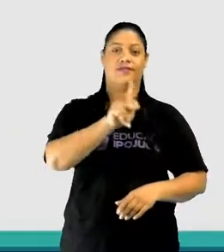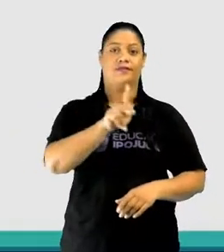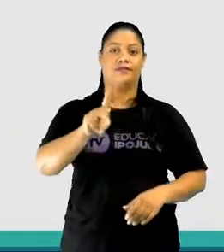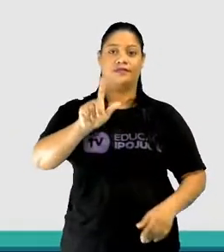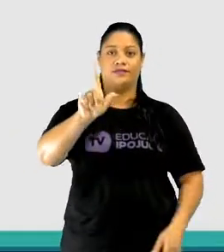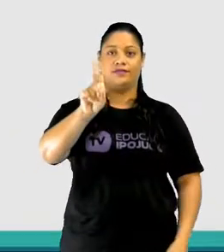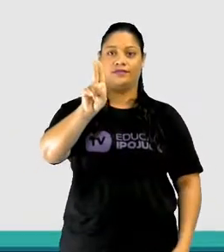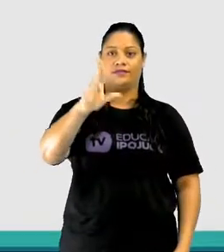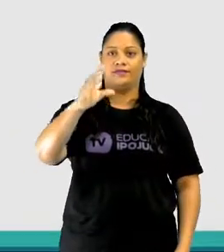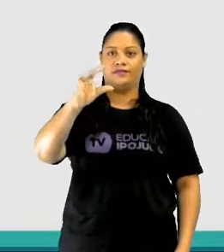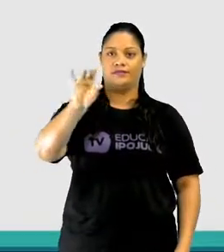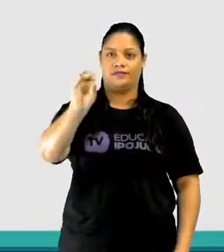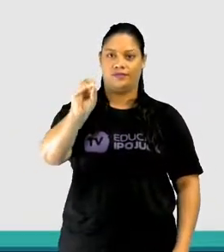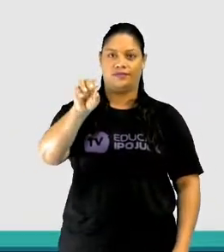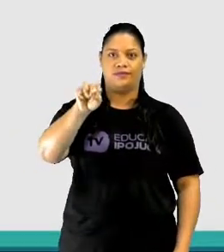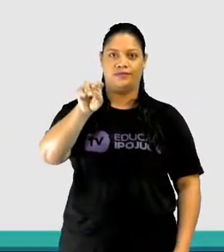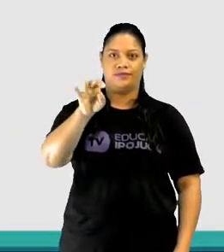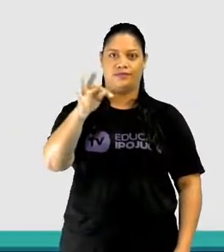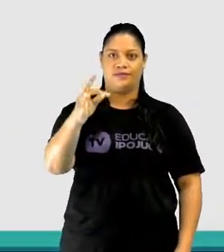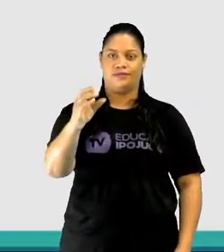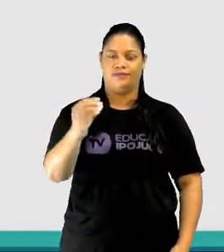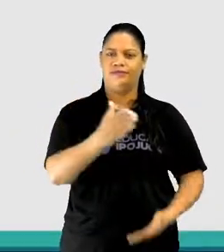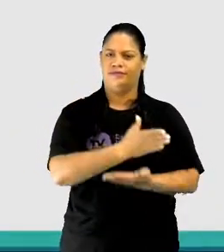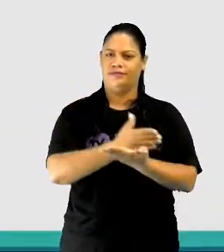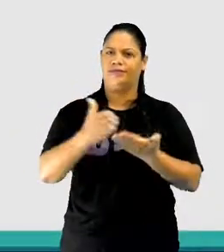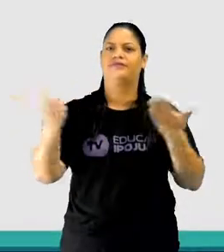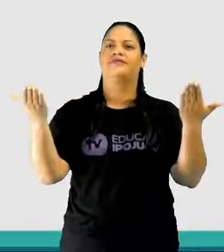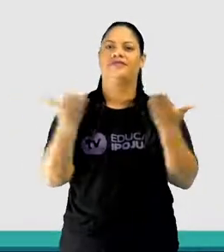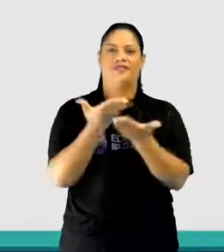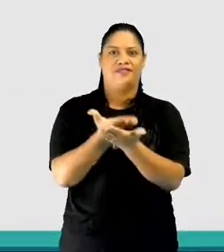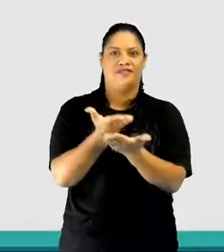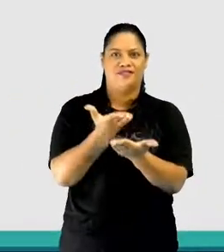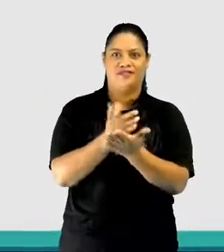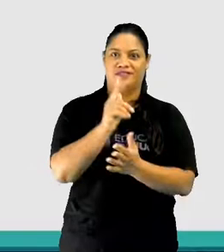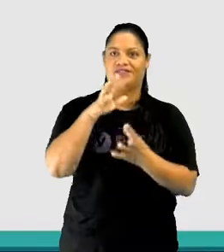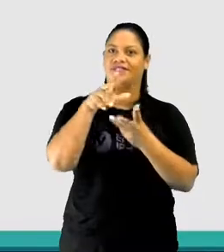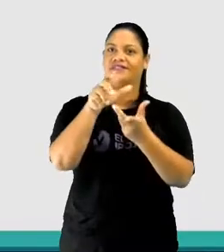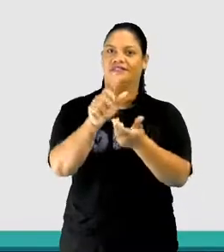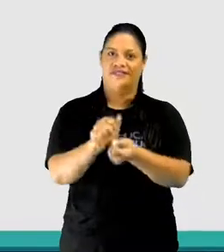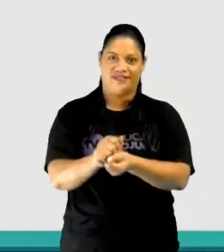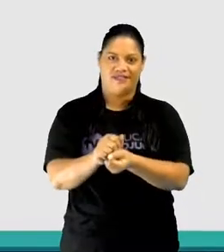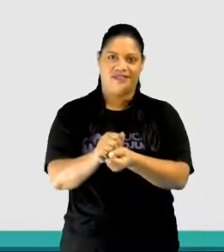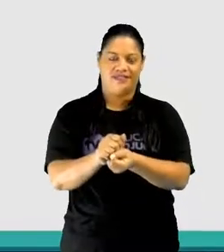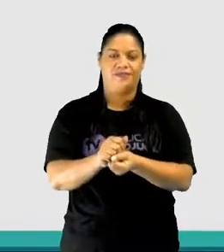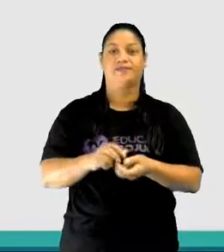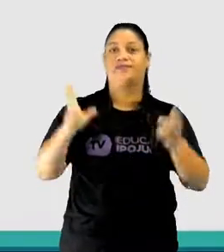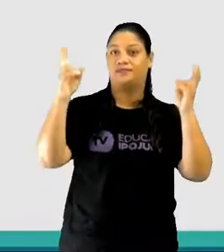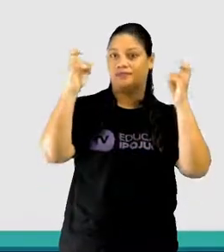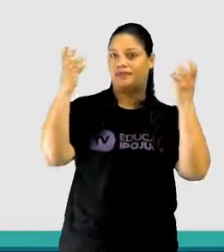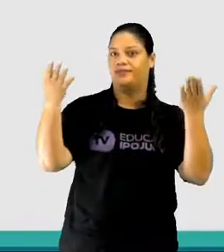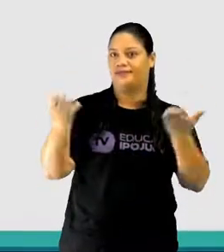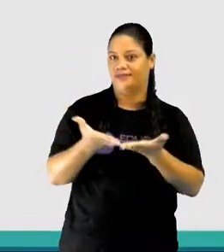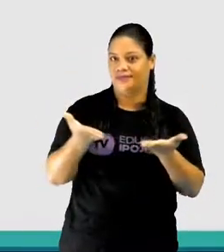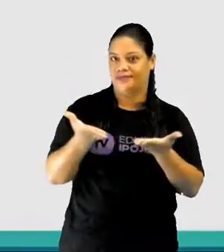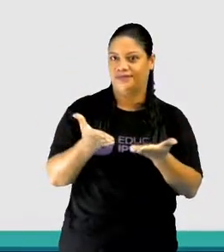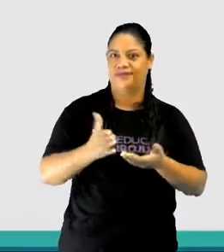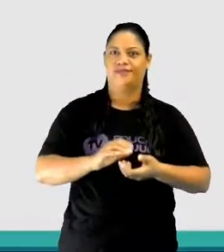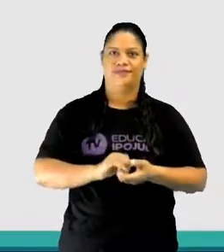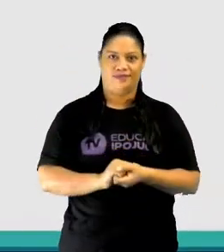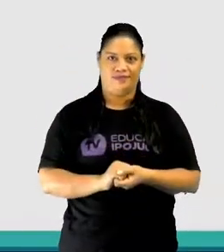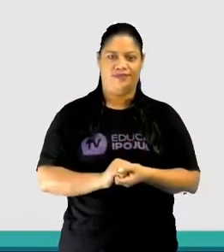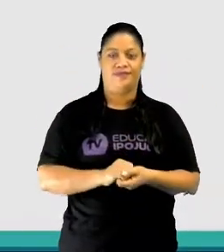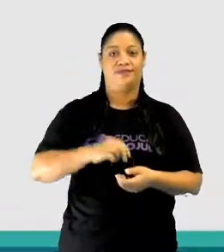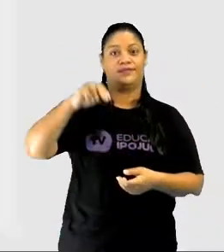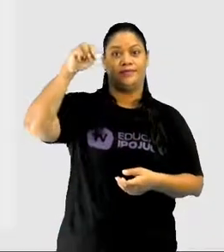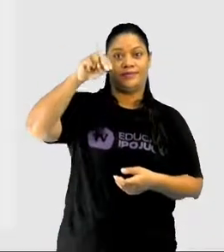professor Lúcio Neto e nós vamos começar agora a nossa aula de Geografia. O nosso assunto de hoje é região